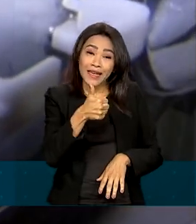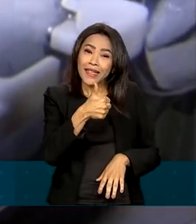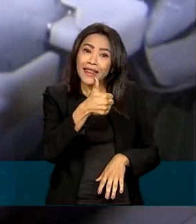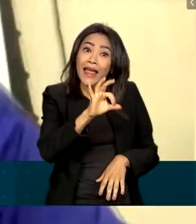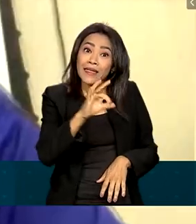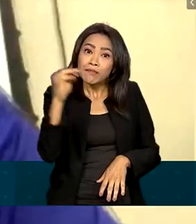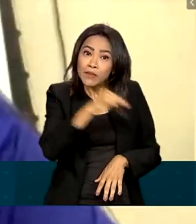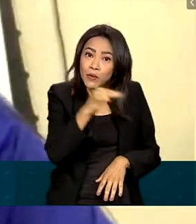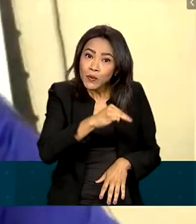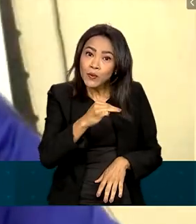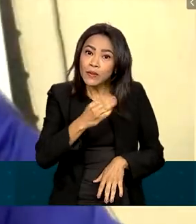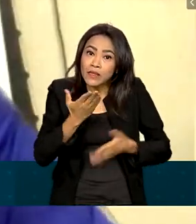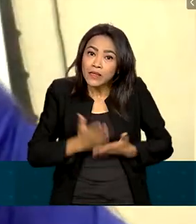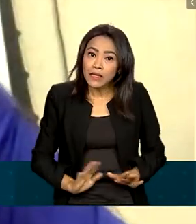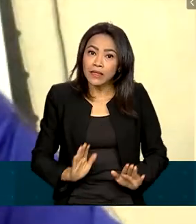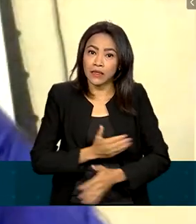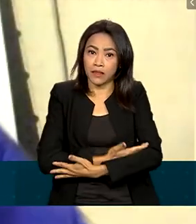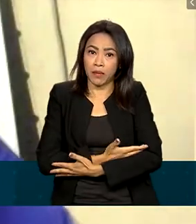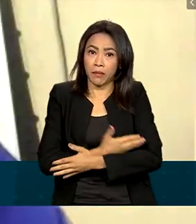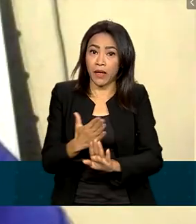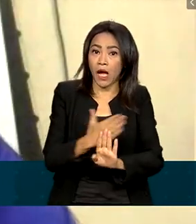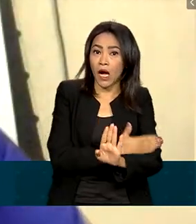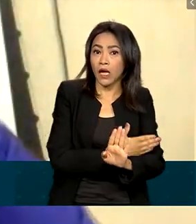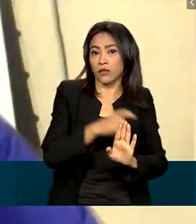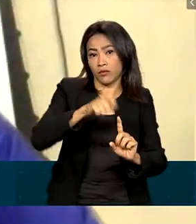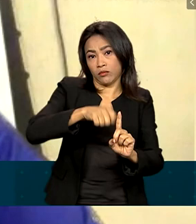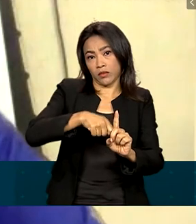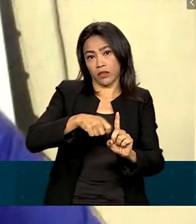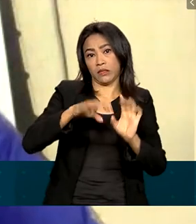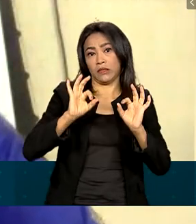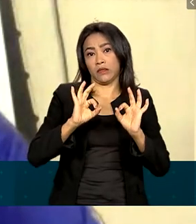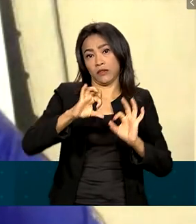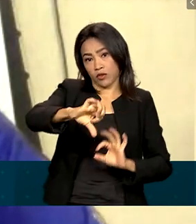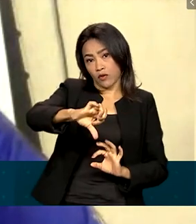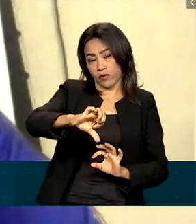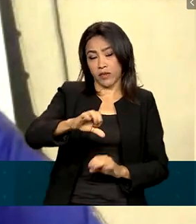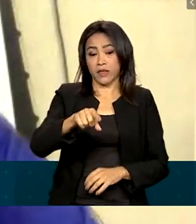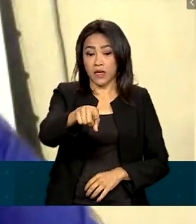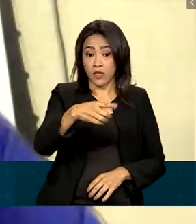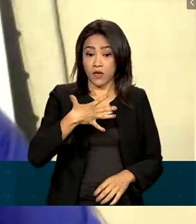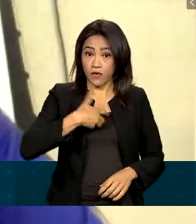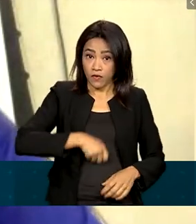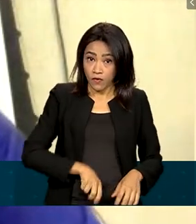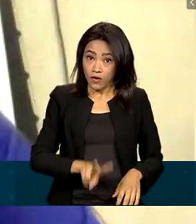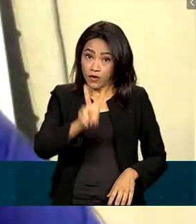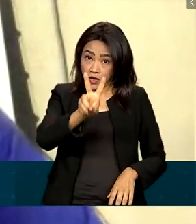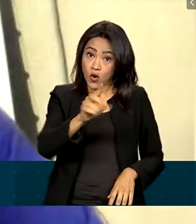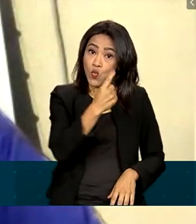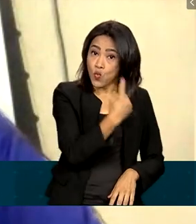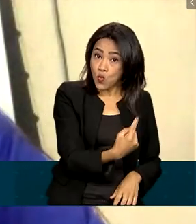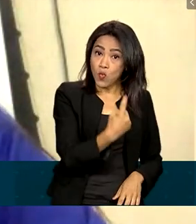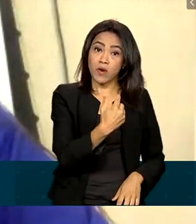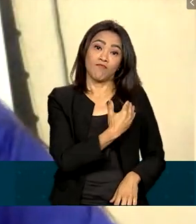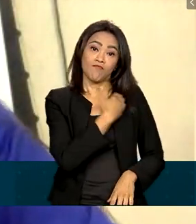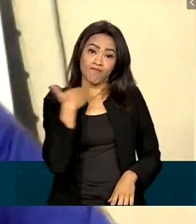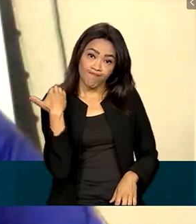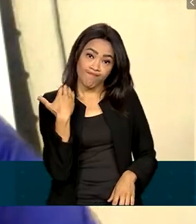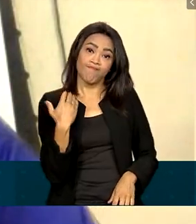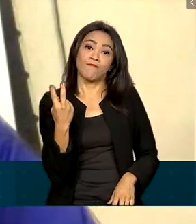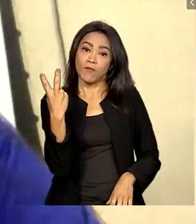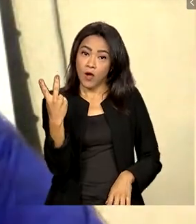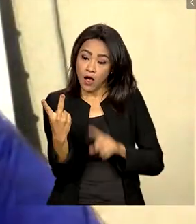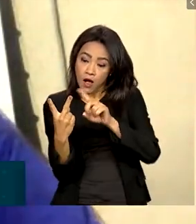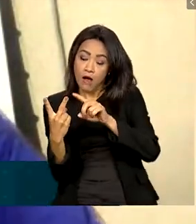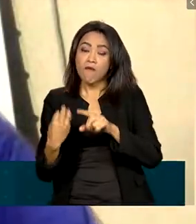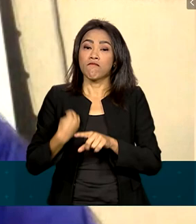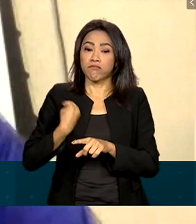minutos. Há 10 anos, Cassiane teve um parto prematuro das filhas gêmeas. Uma não resistiu. Foram quatro meses e meio de